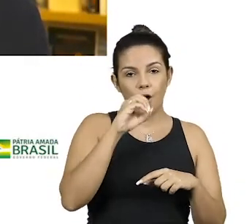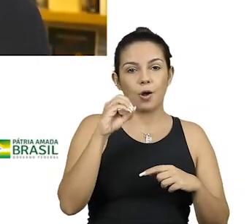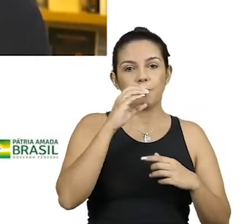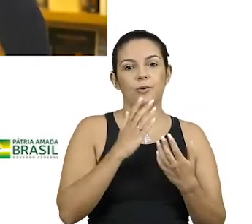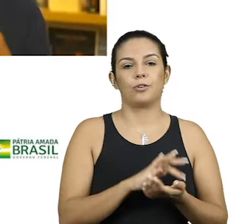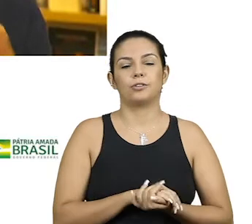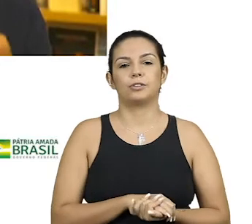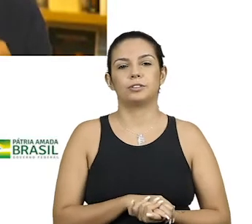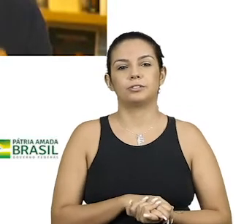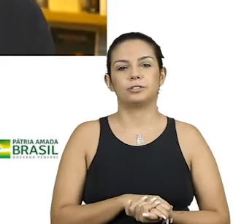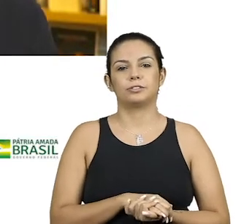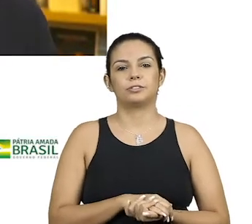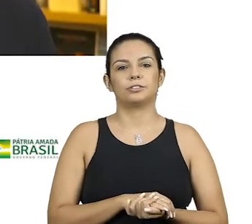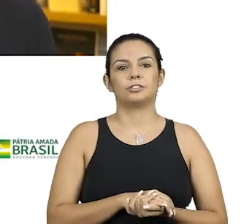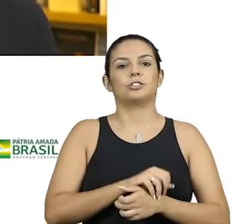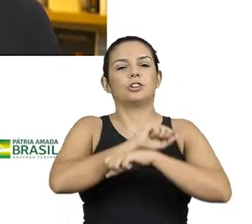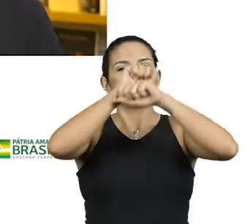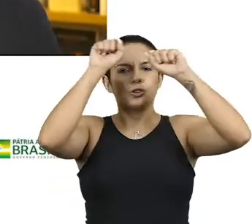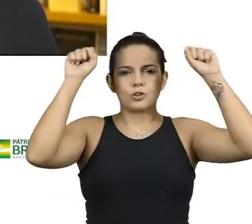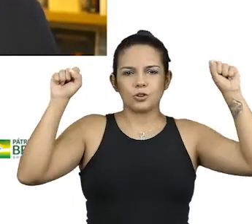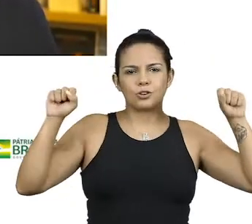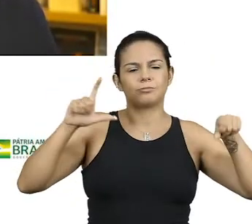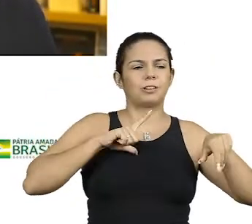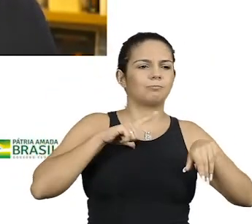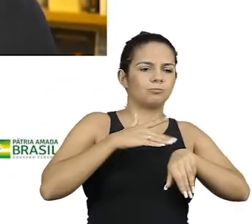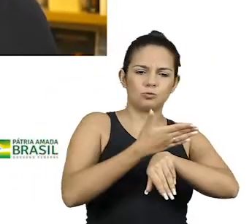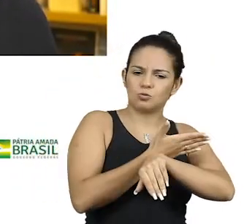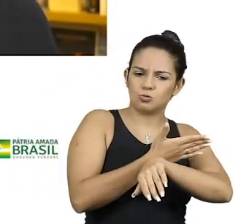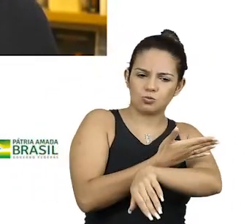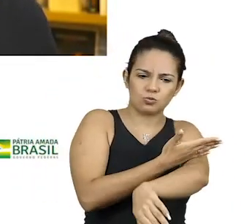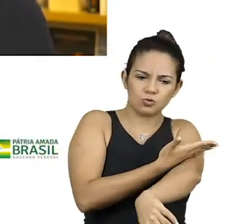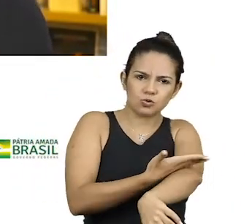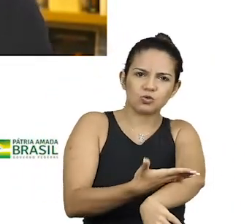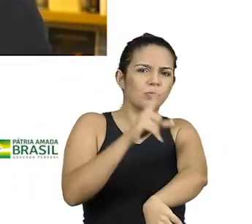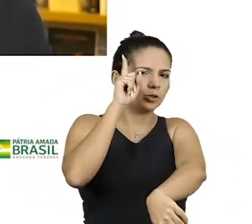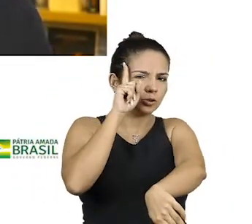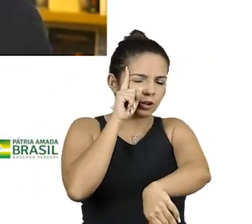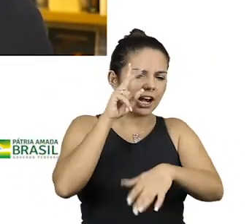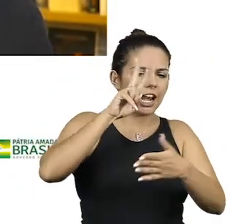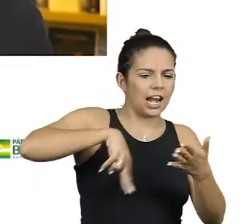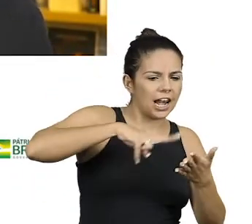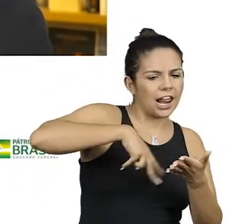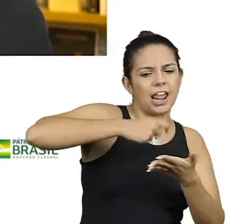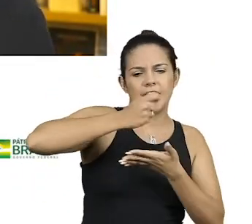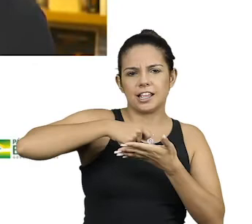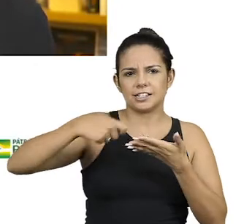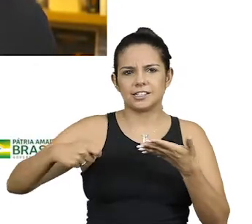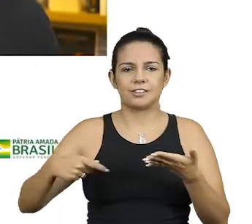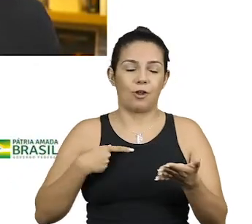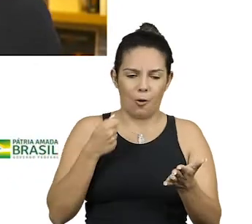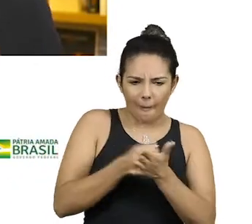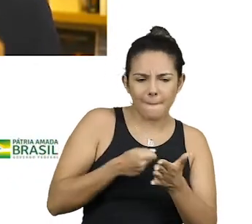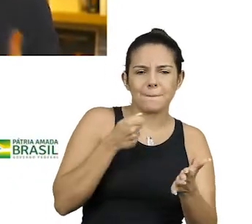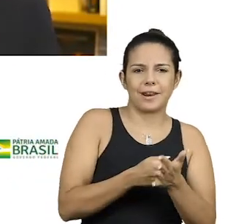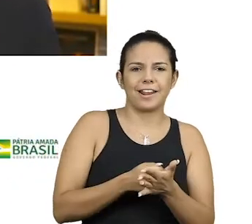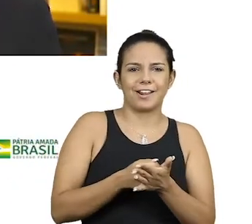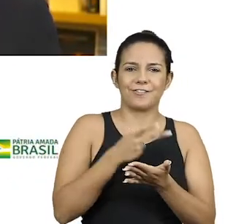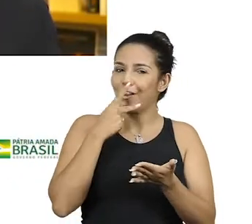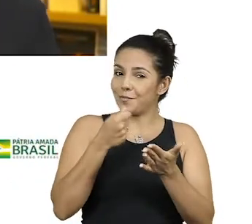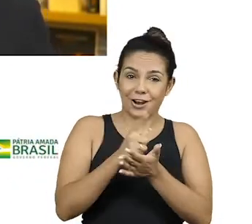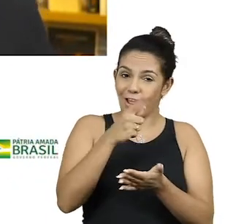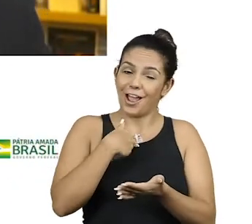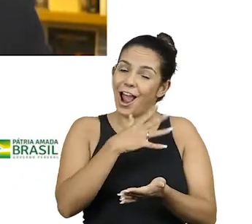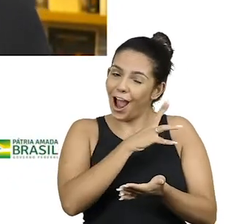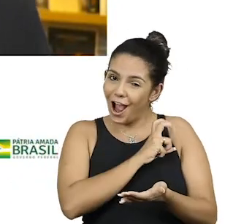Todo dia acordo, tenho minha disciplina, me obrigo a ler, me obrigo a escrever. Me obrigo, é ótimo. Não tenho o maior prazer